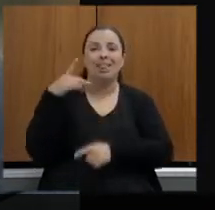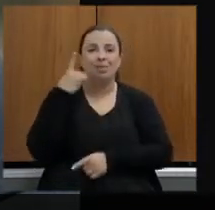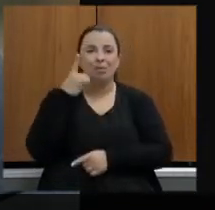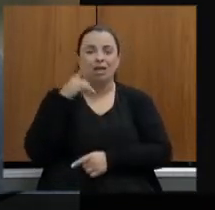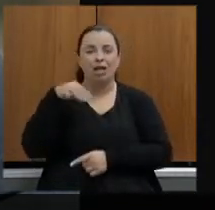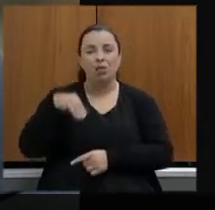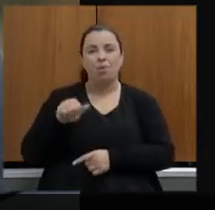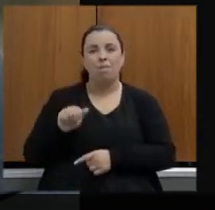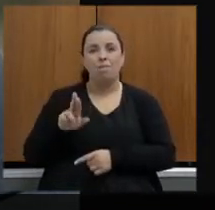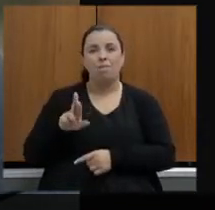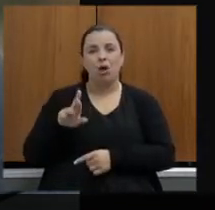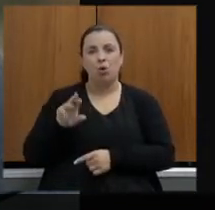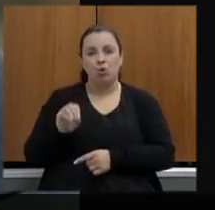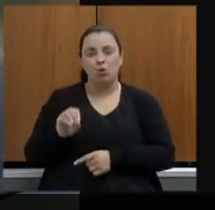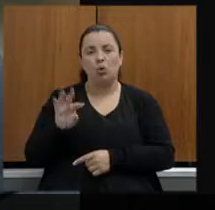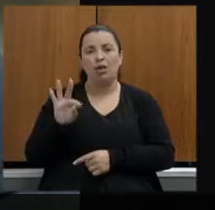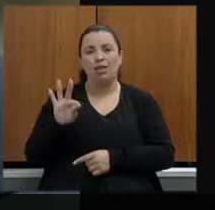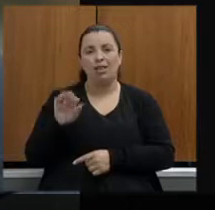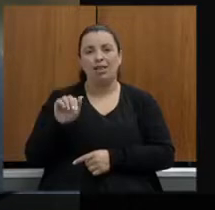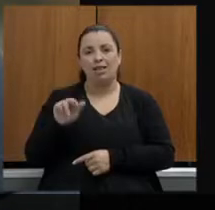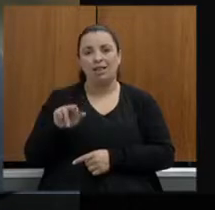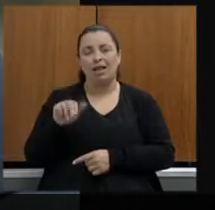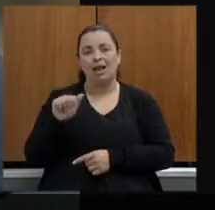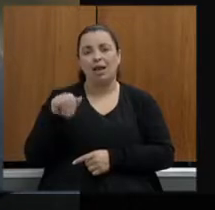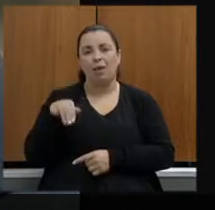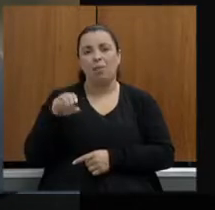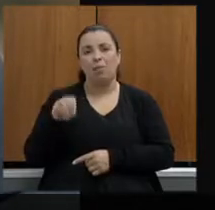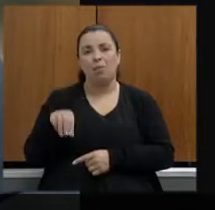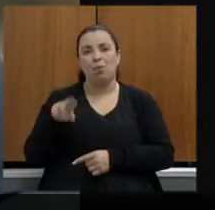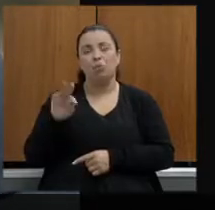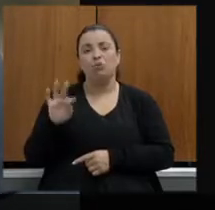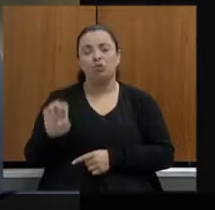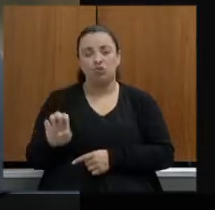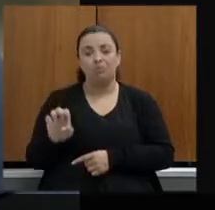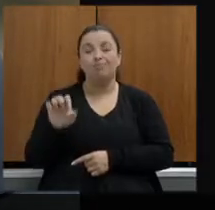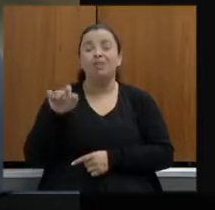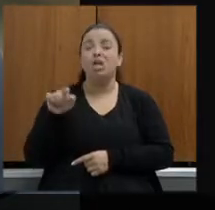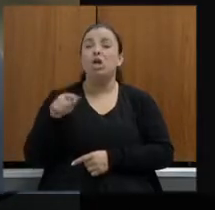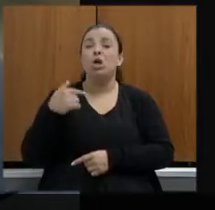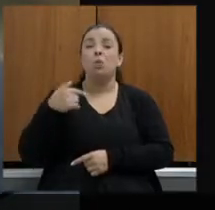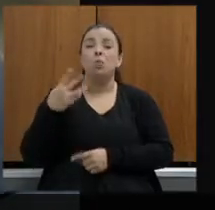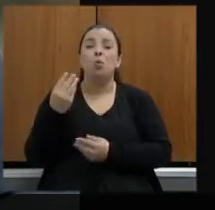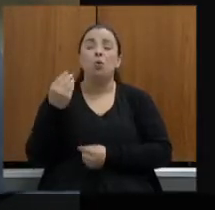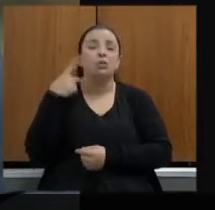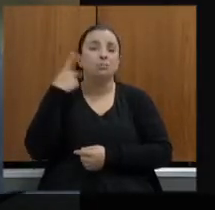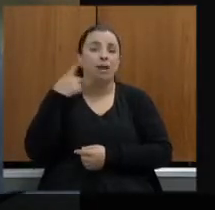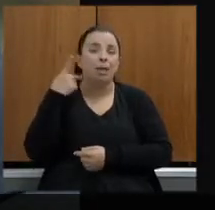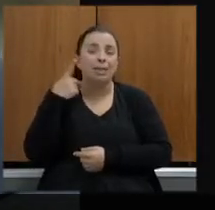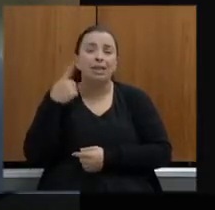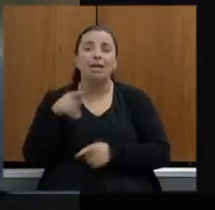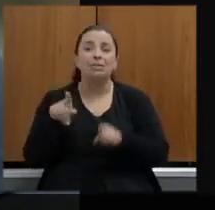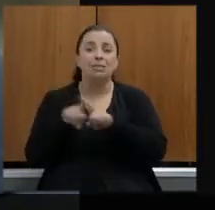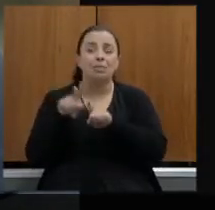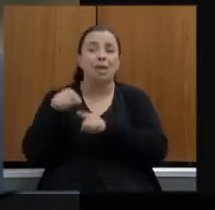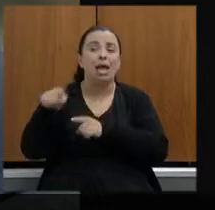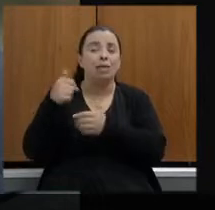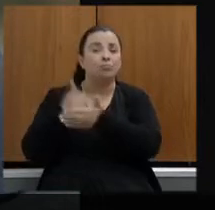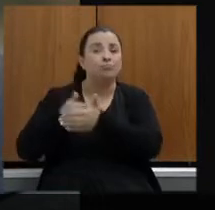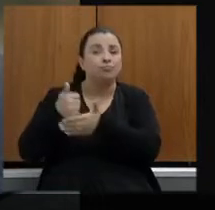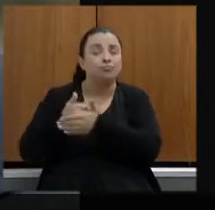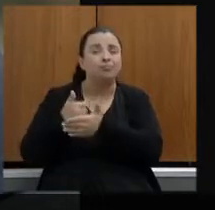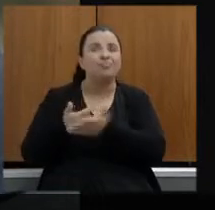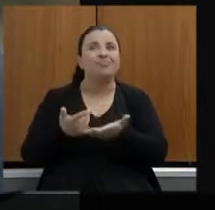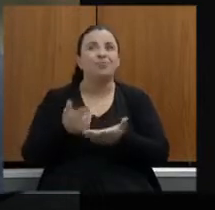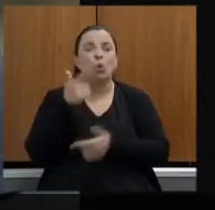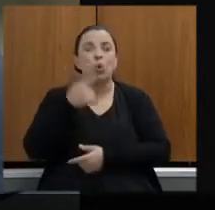também tem acompanhado de perto é uma luta antiga de muitos parlamentares deputado Sábio Sousa Cruz eu cito aqui que há muito